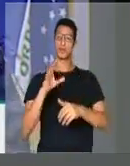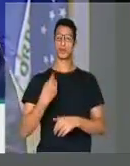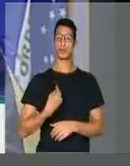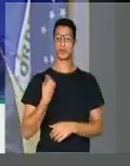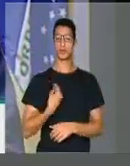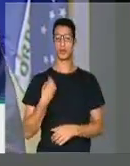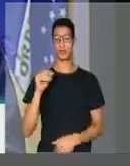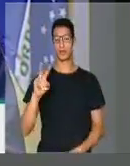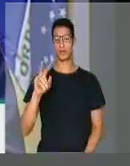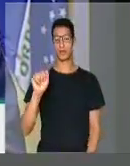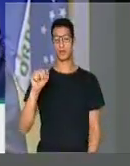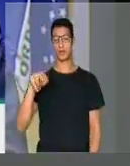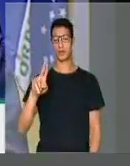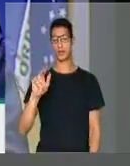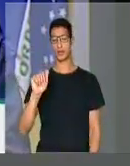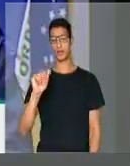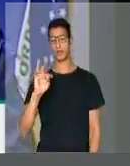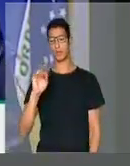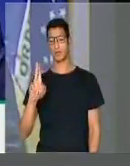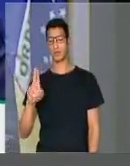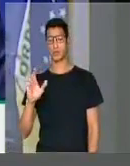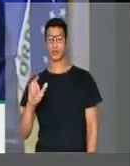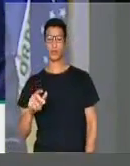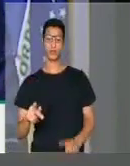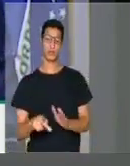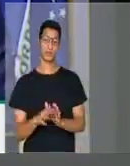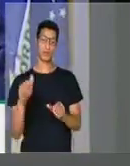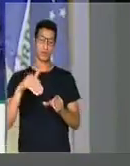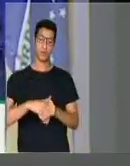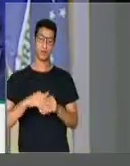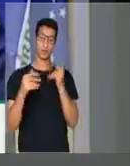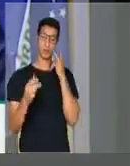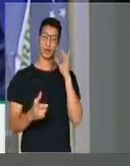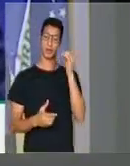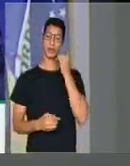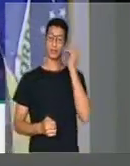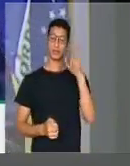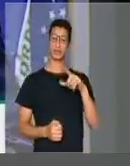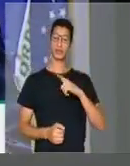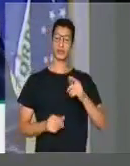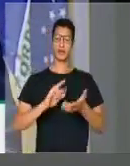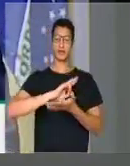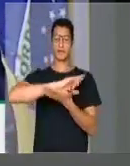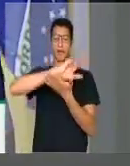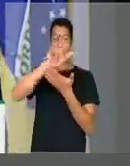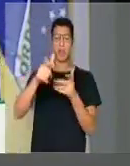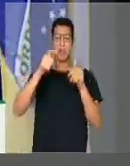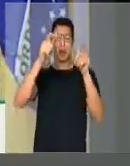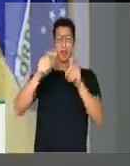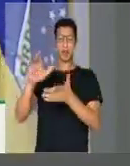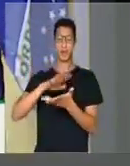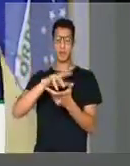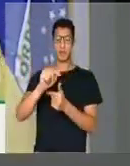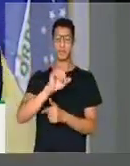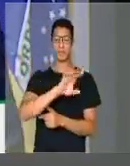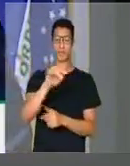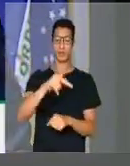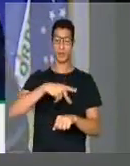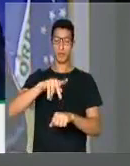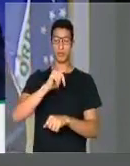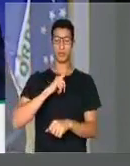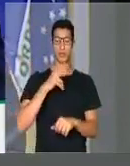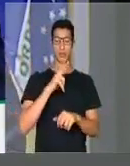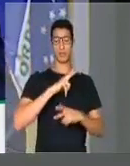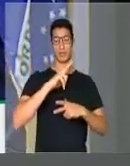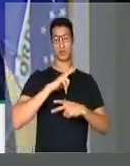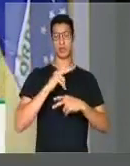existe em Vanatu. Bem, voto majoritário para deputado existe em todo lugar do mundo. É claro que cada país tem